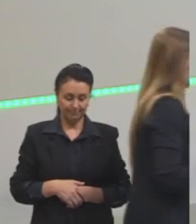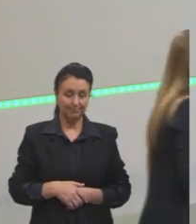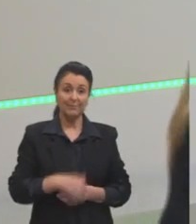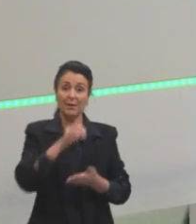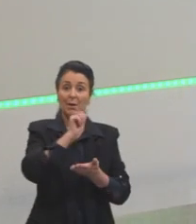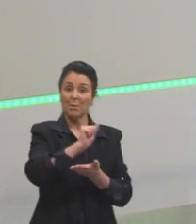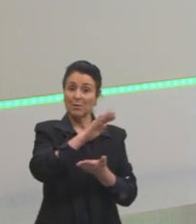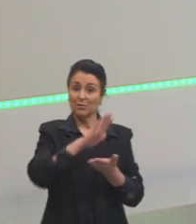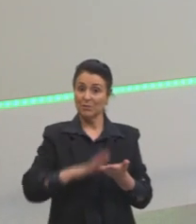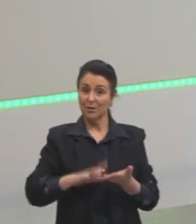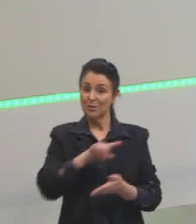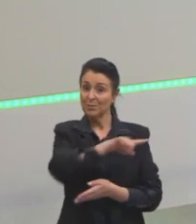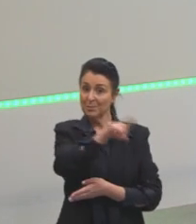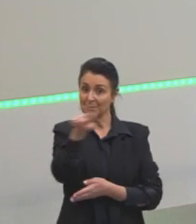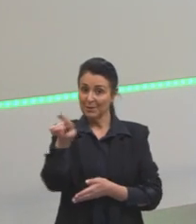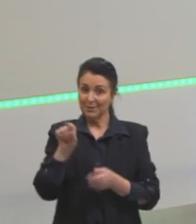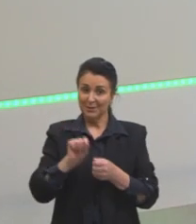e testar.